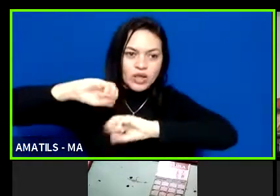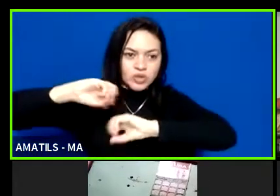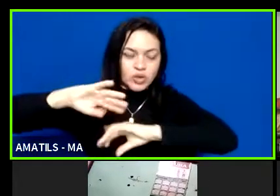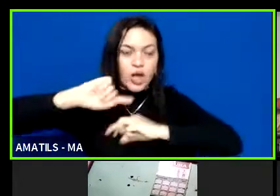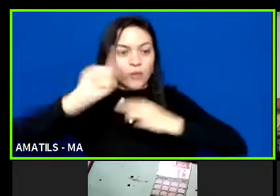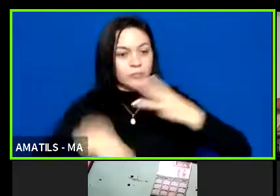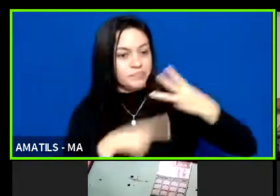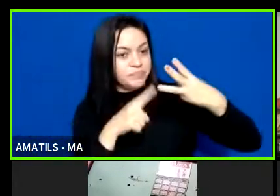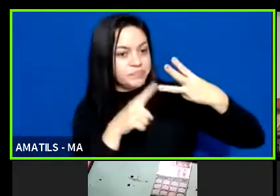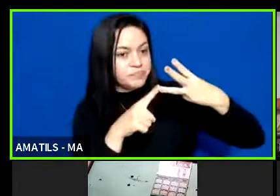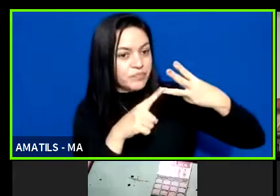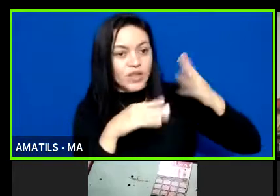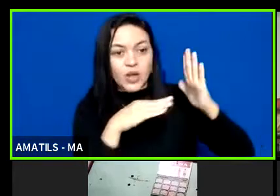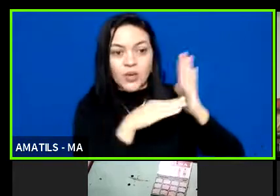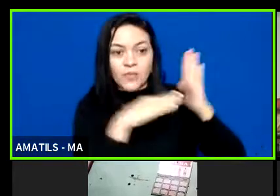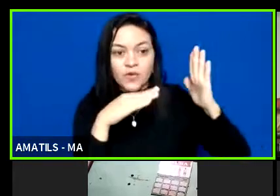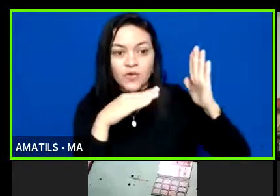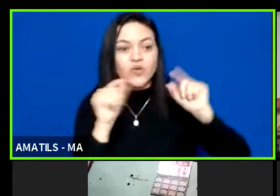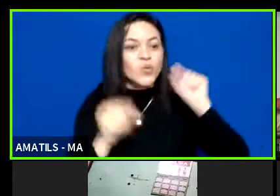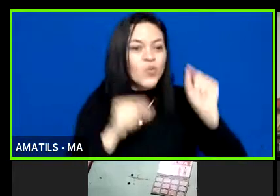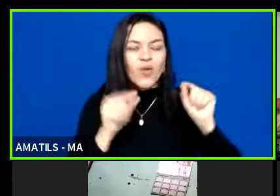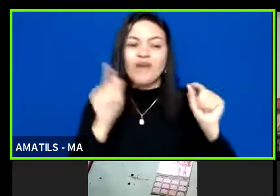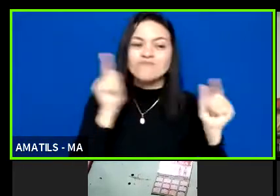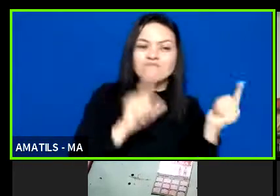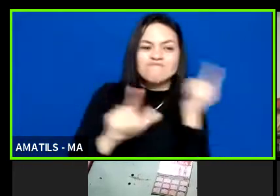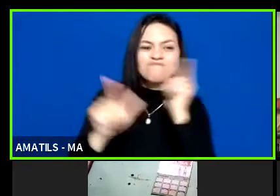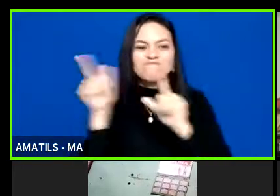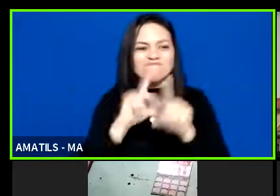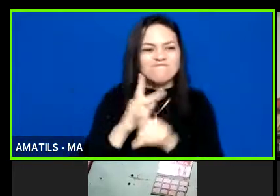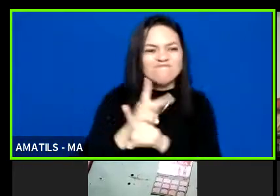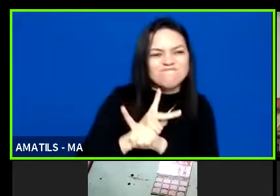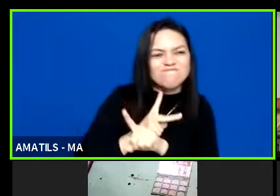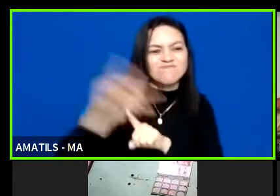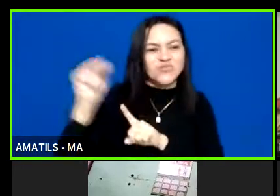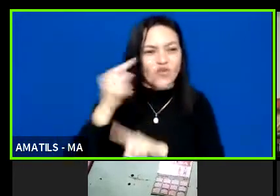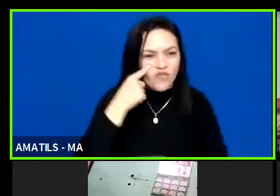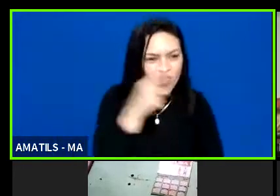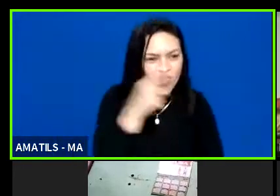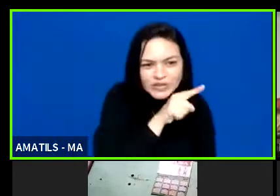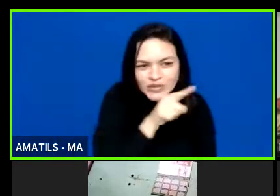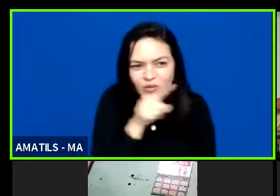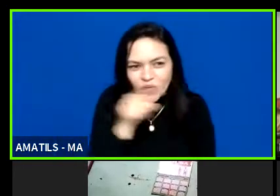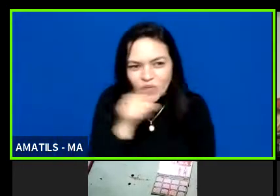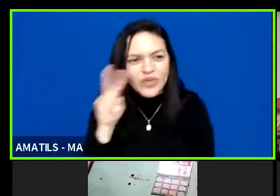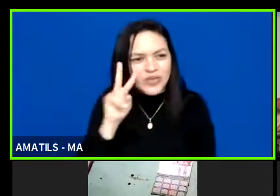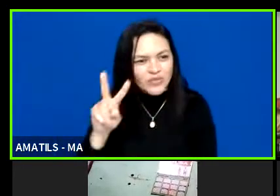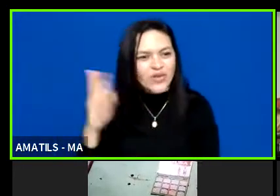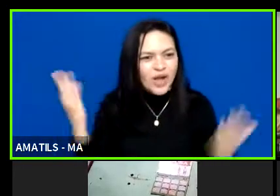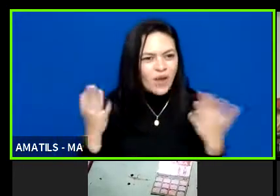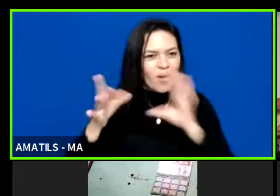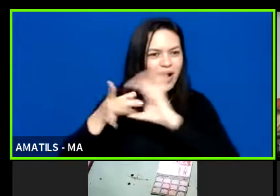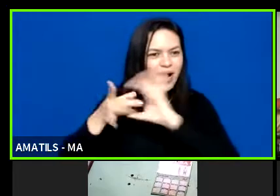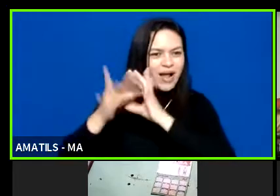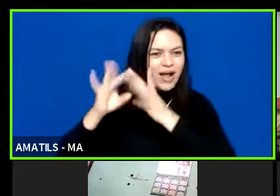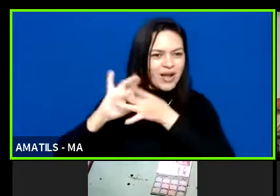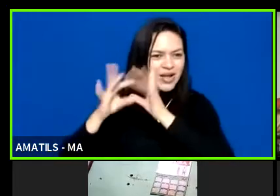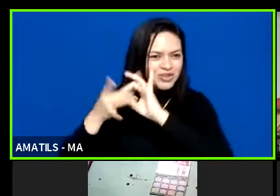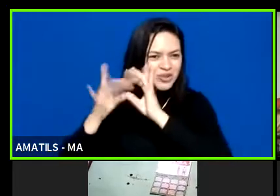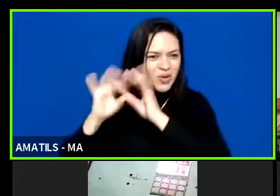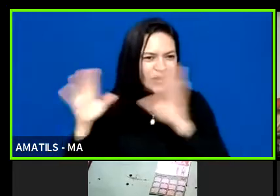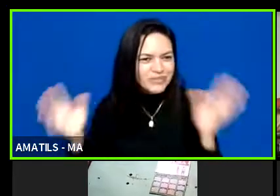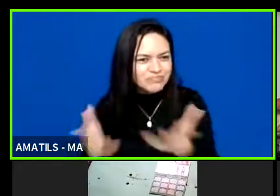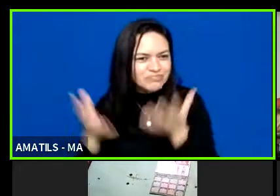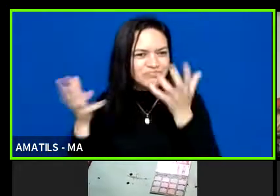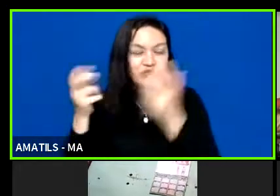por fim, a manifestação esportiva de rendimento, que é justamente essa que vocês estão acompanhando hoje, acontecendo aí, as Olimpíadas, Paralimpíadas, onde se